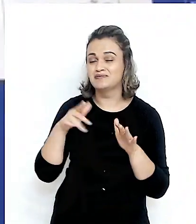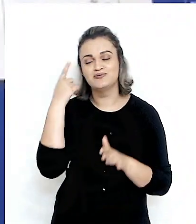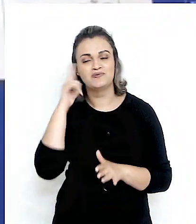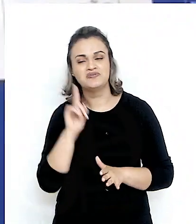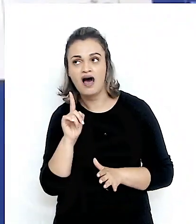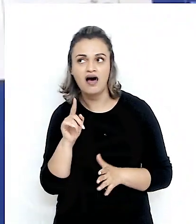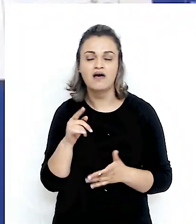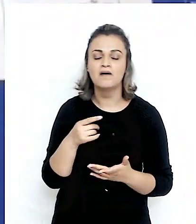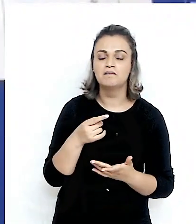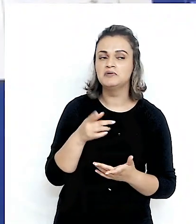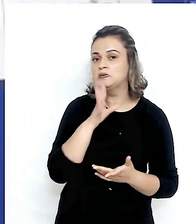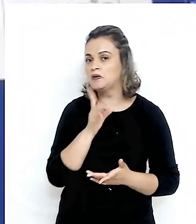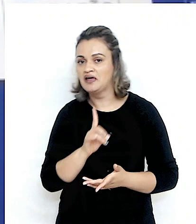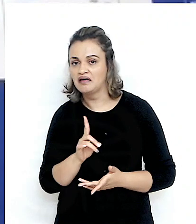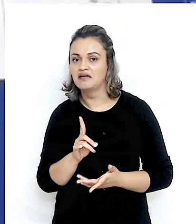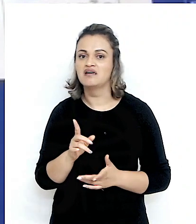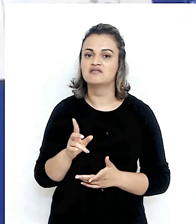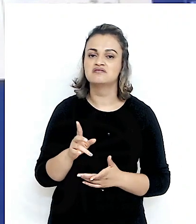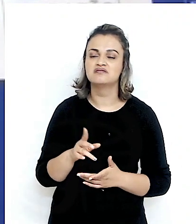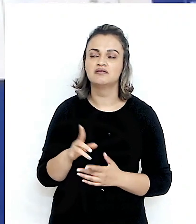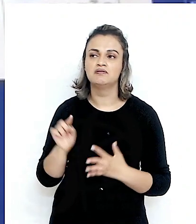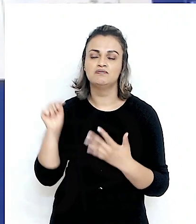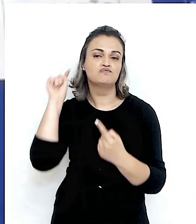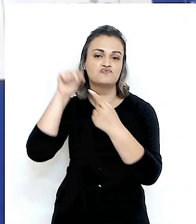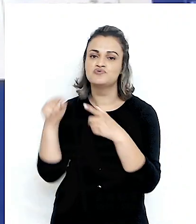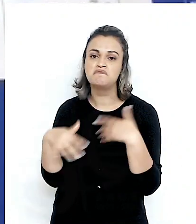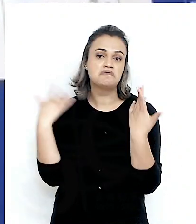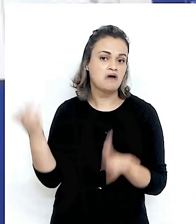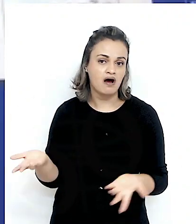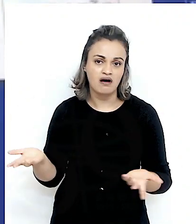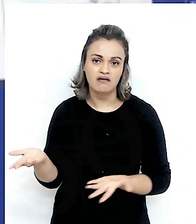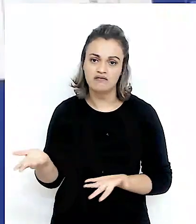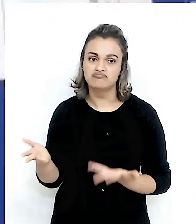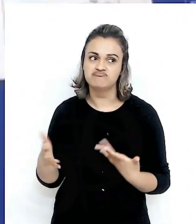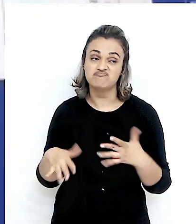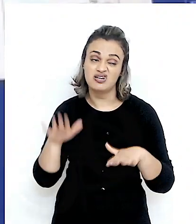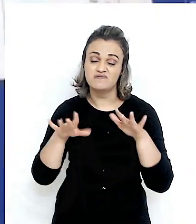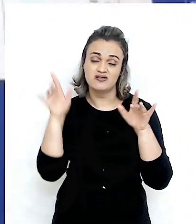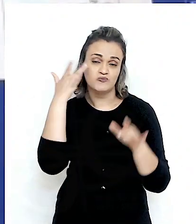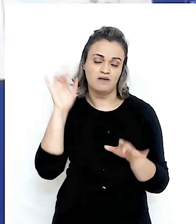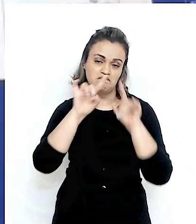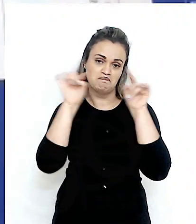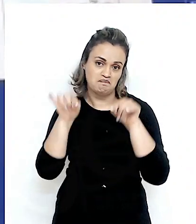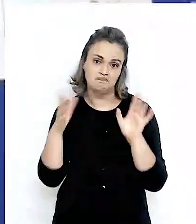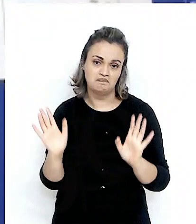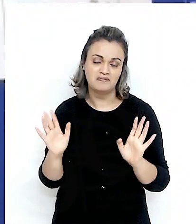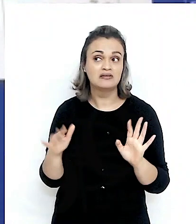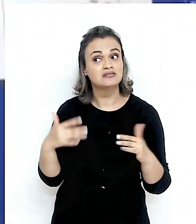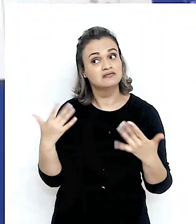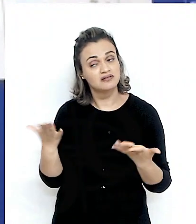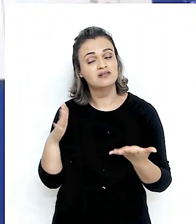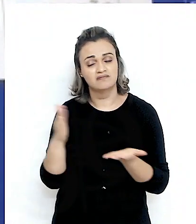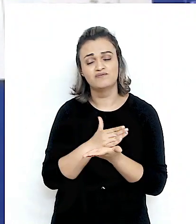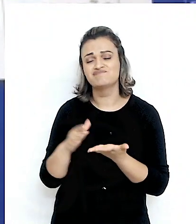quais as razões, né, por conta dessa participação tão, ainda tão